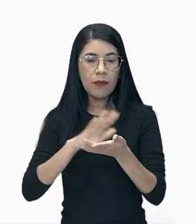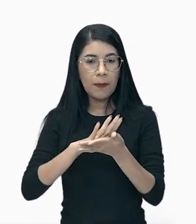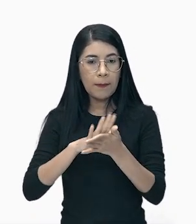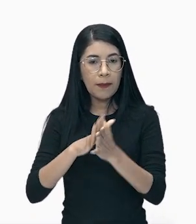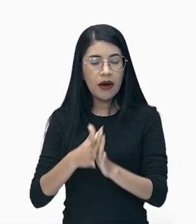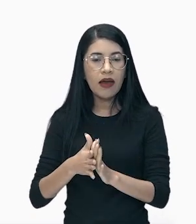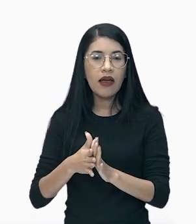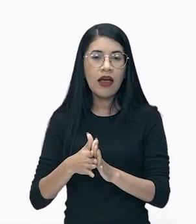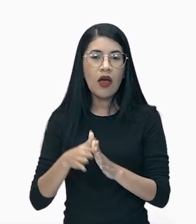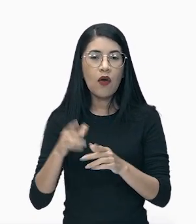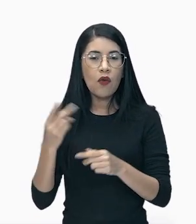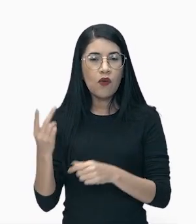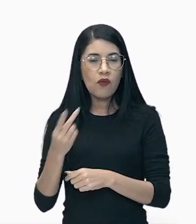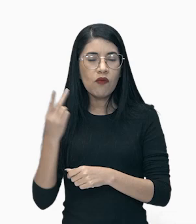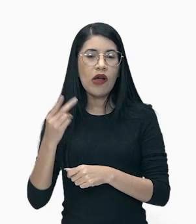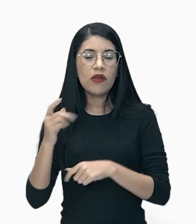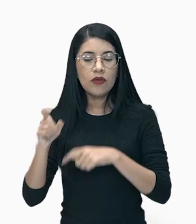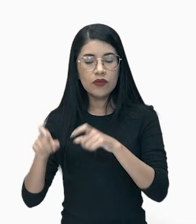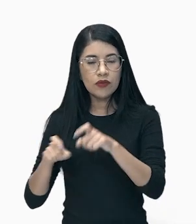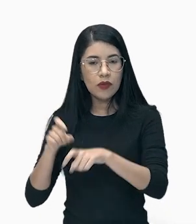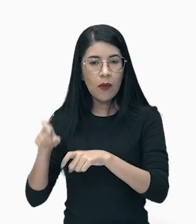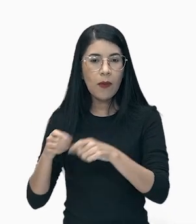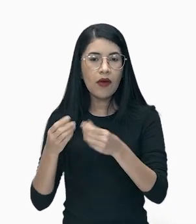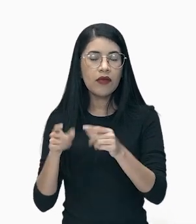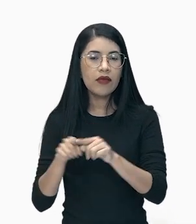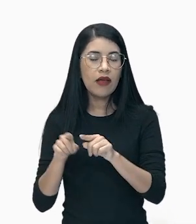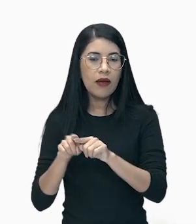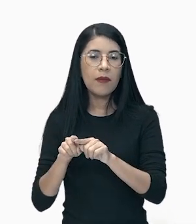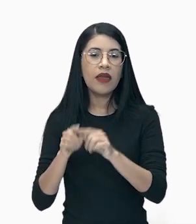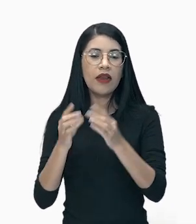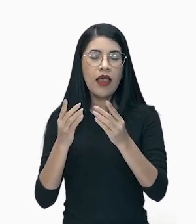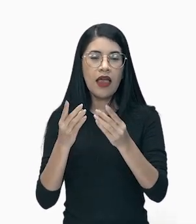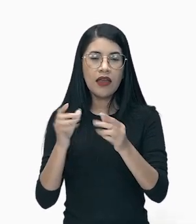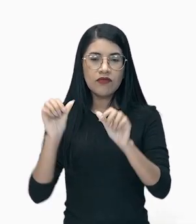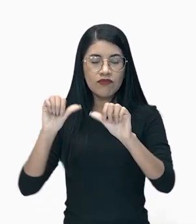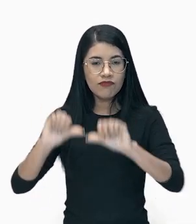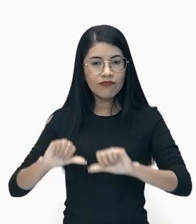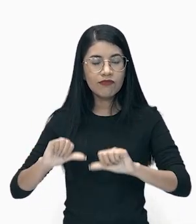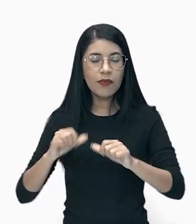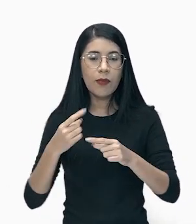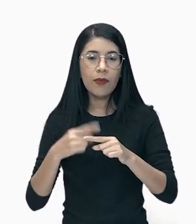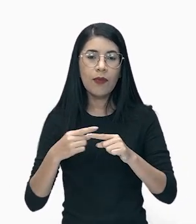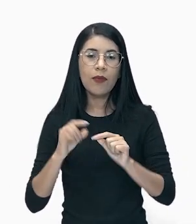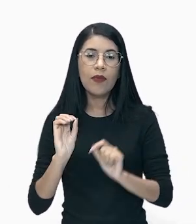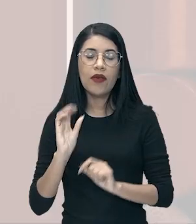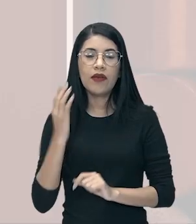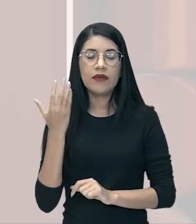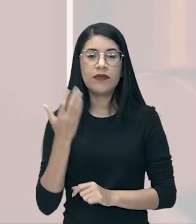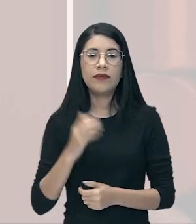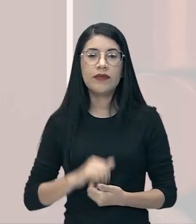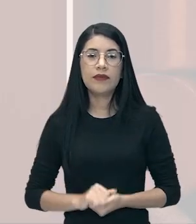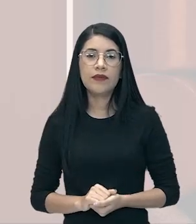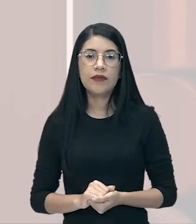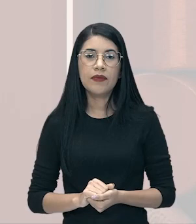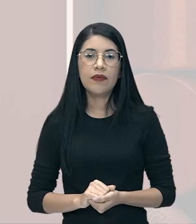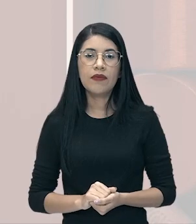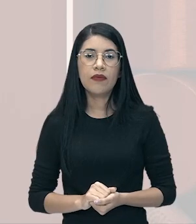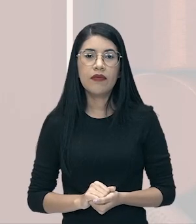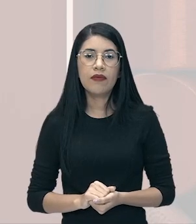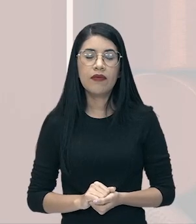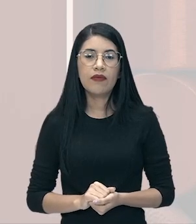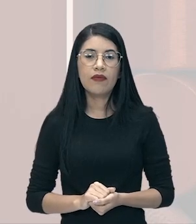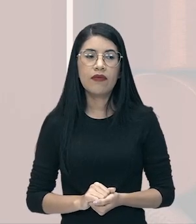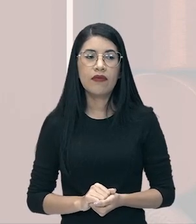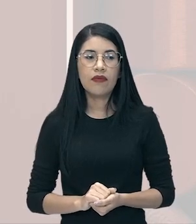os preços mundiais dos produtos agrícolas desabaram. Por que, professor? Porque naquele momento existia ali